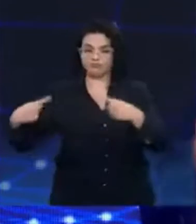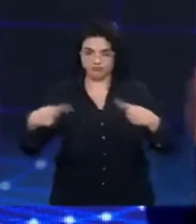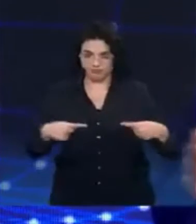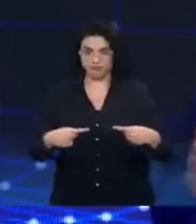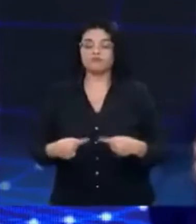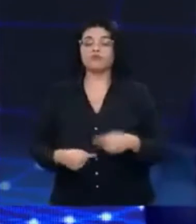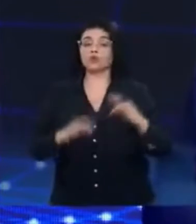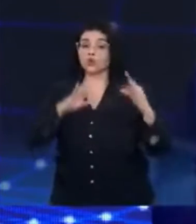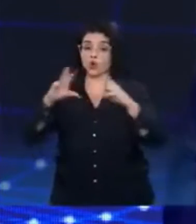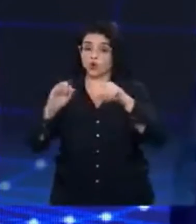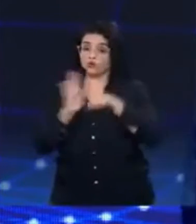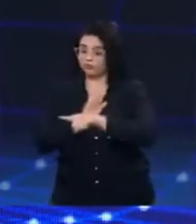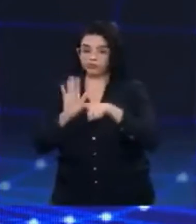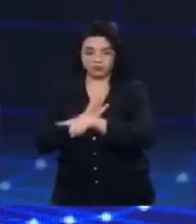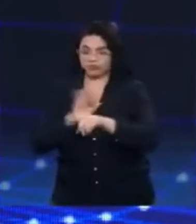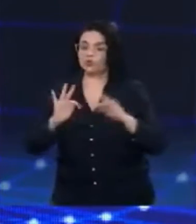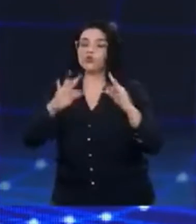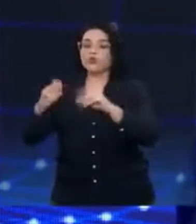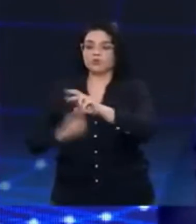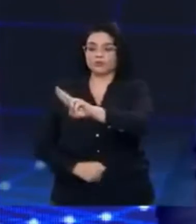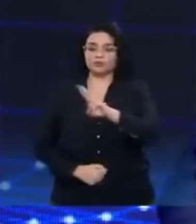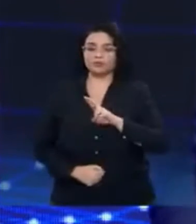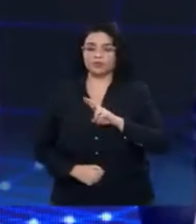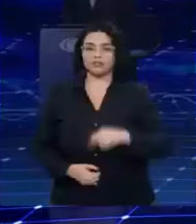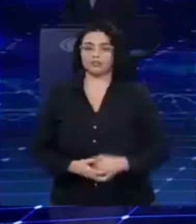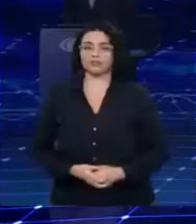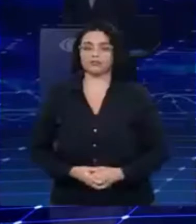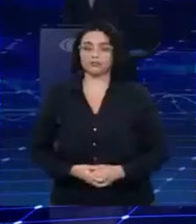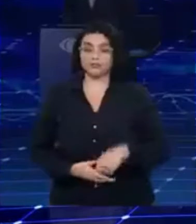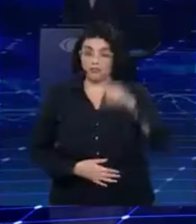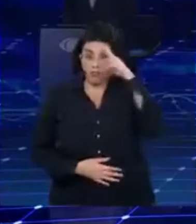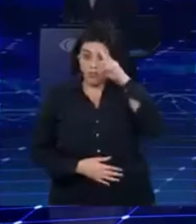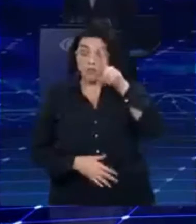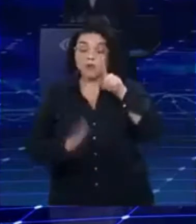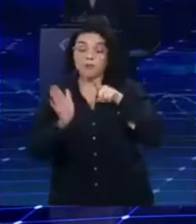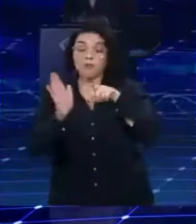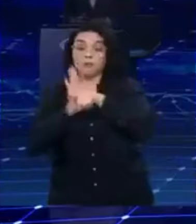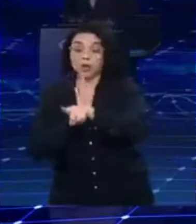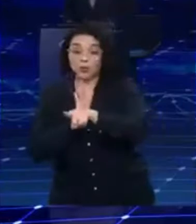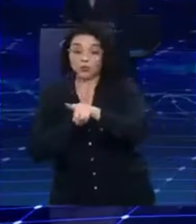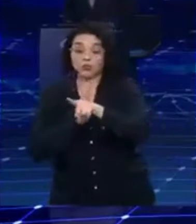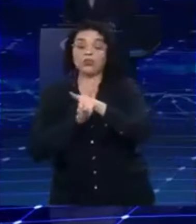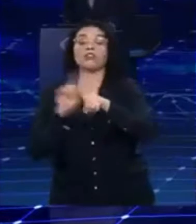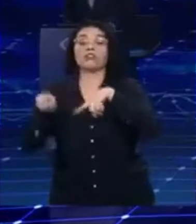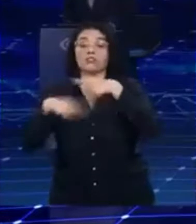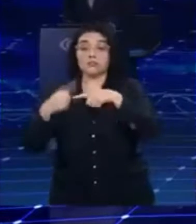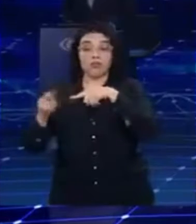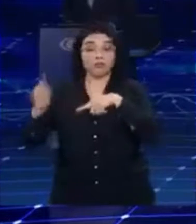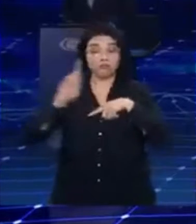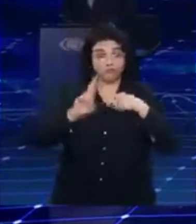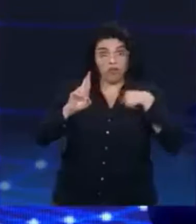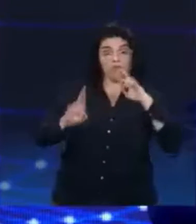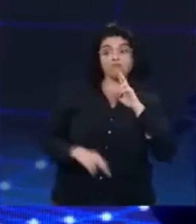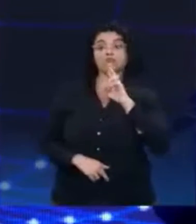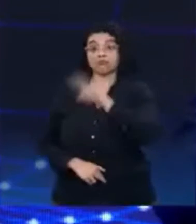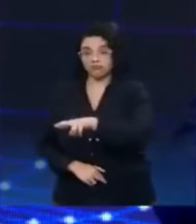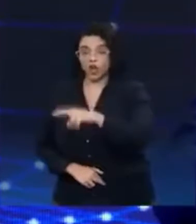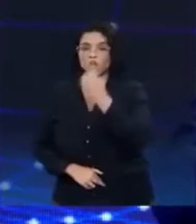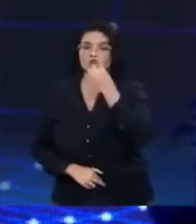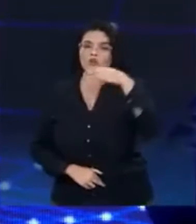Todos perguntam e todos respondem. Lembrando que perguntas e réplicas têm um minuto cada.